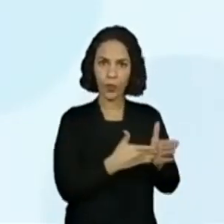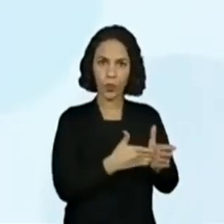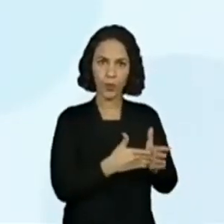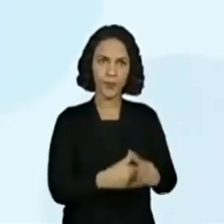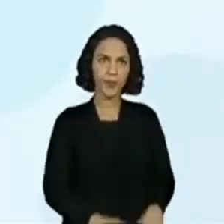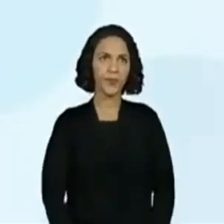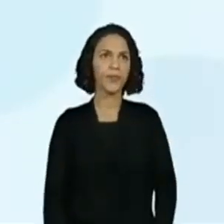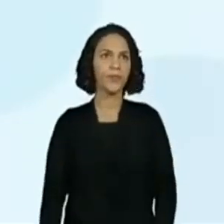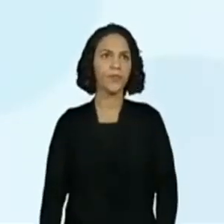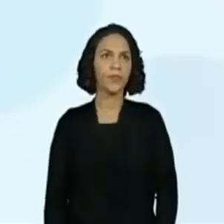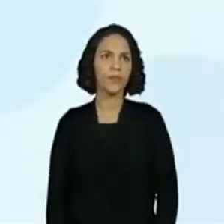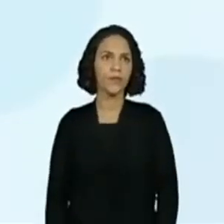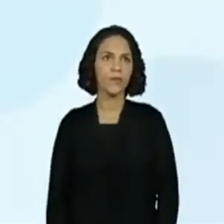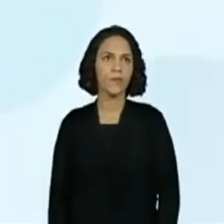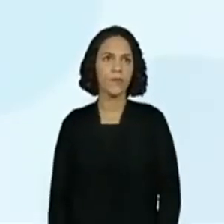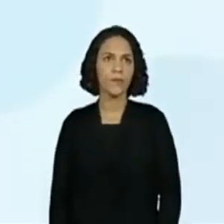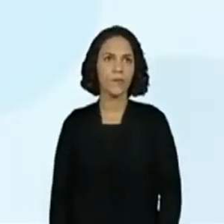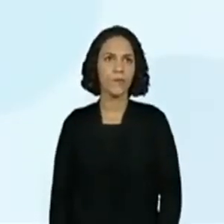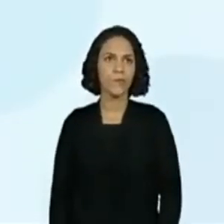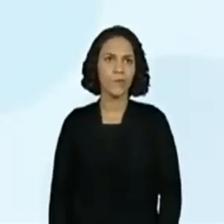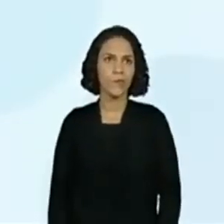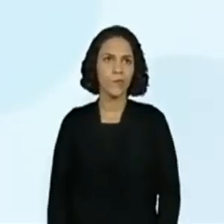Sim. Pode usar a letra F. F.